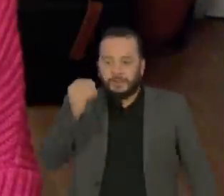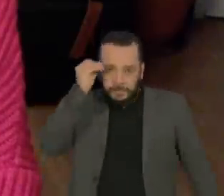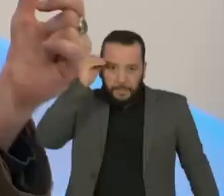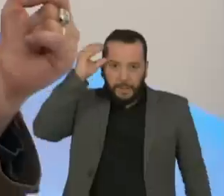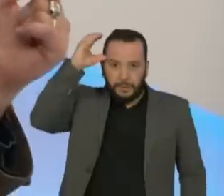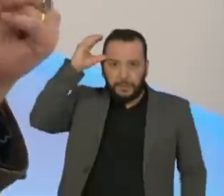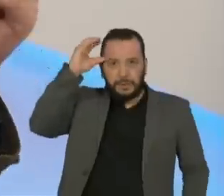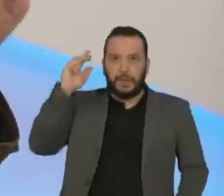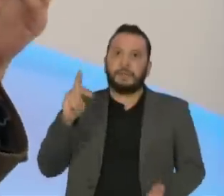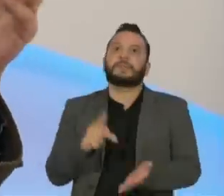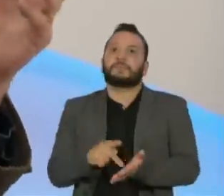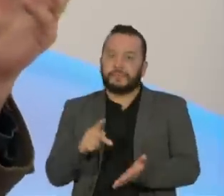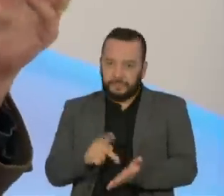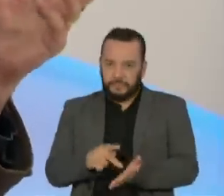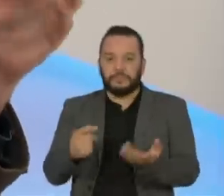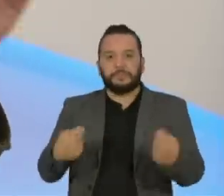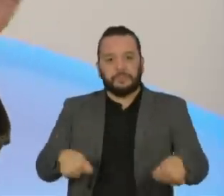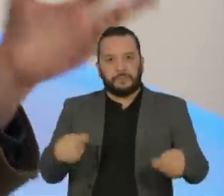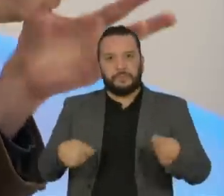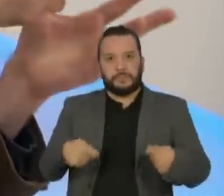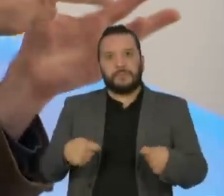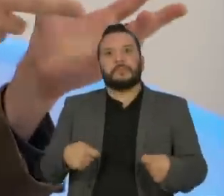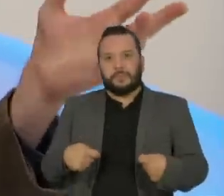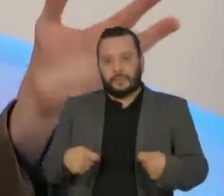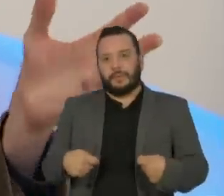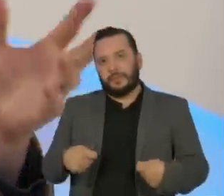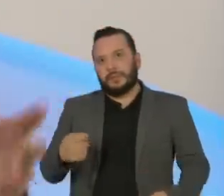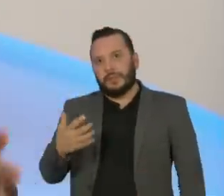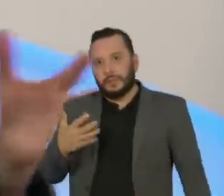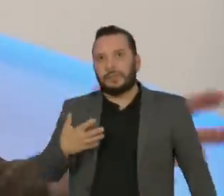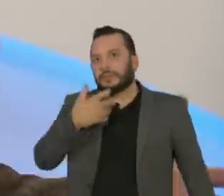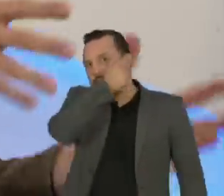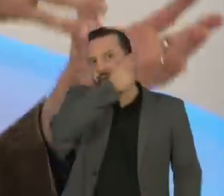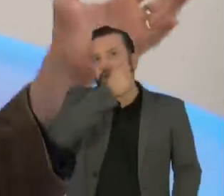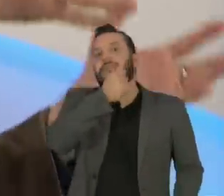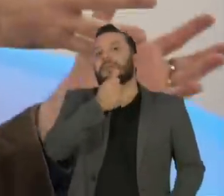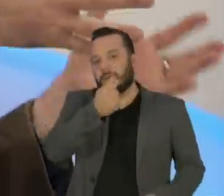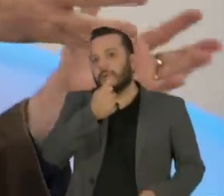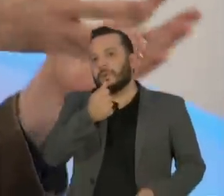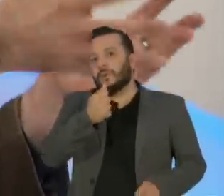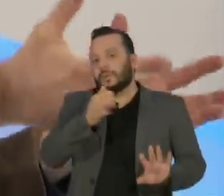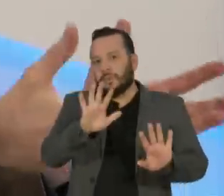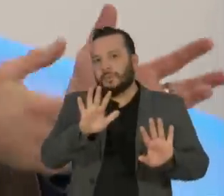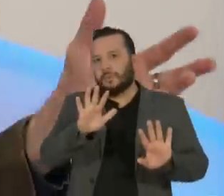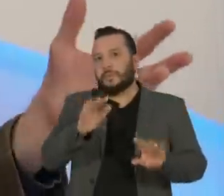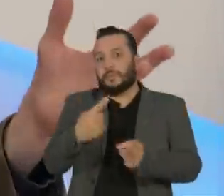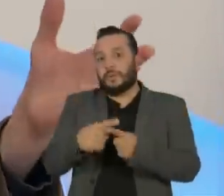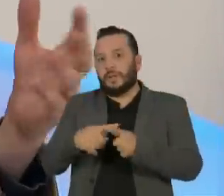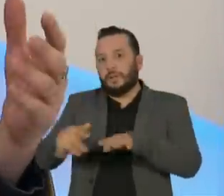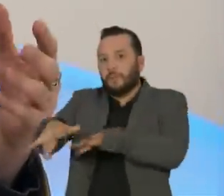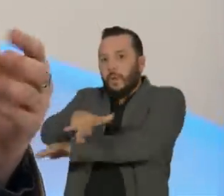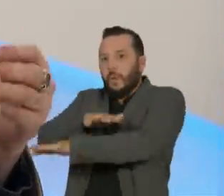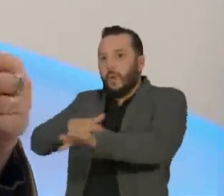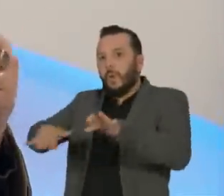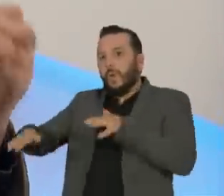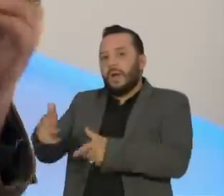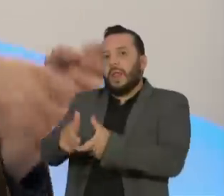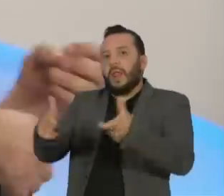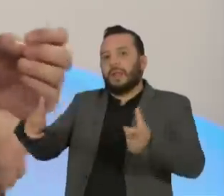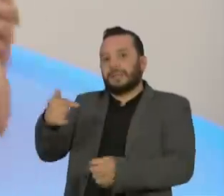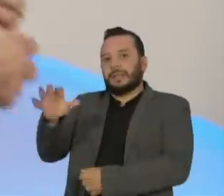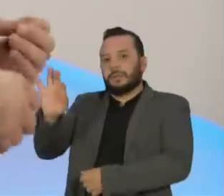que não só será uma salvação e será, porque essa massa grande representativa e nós, como